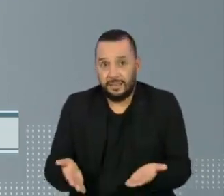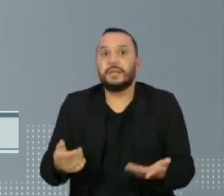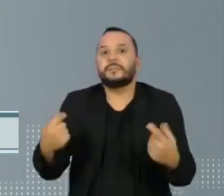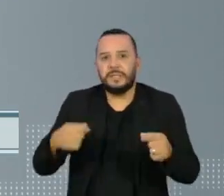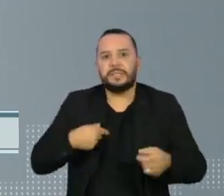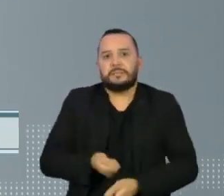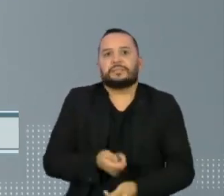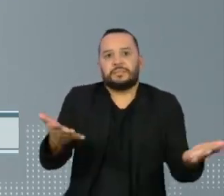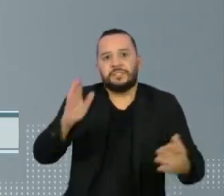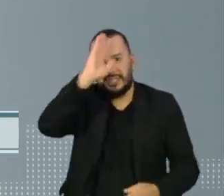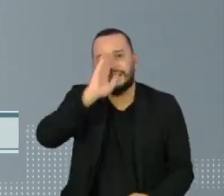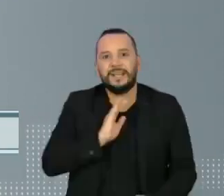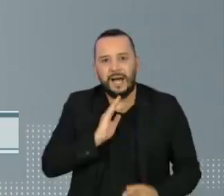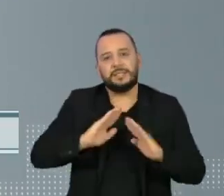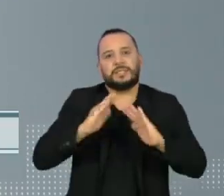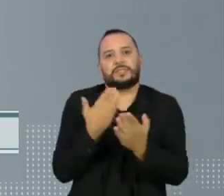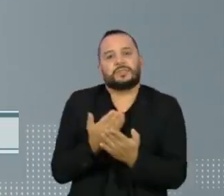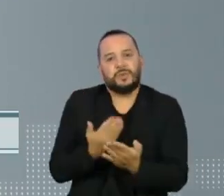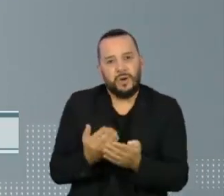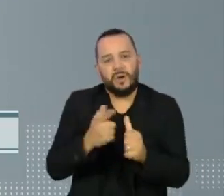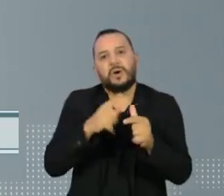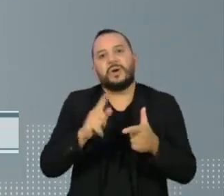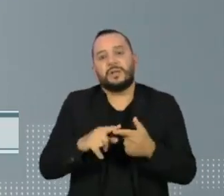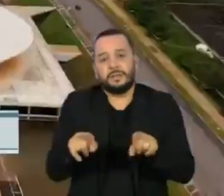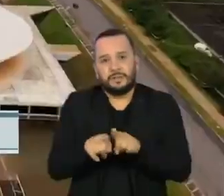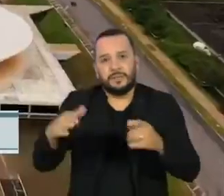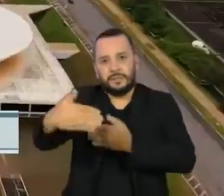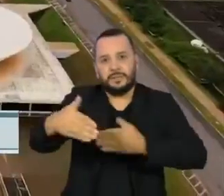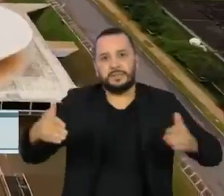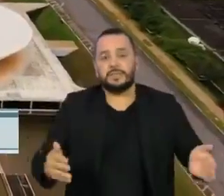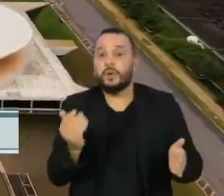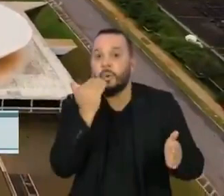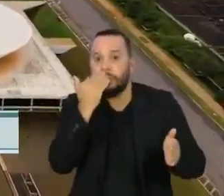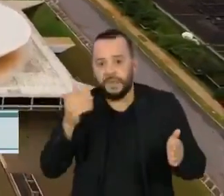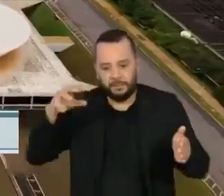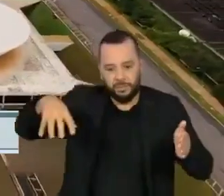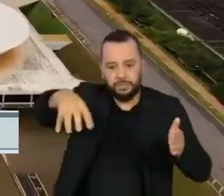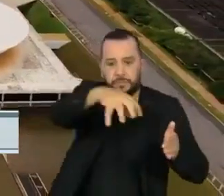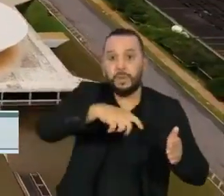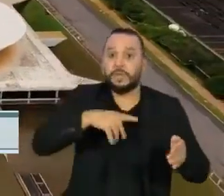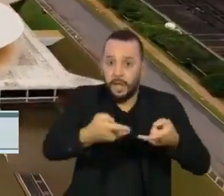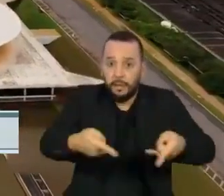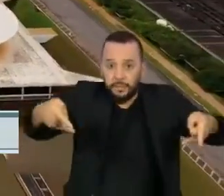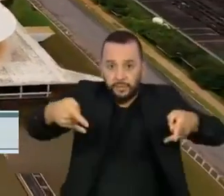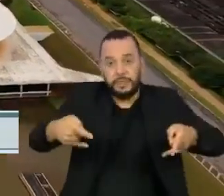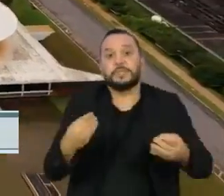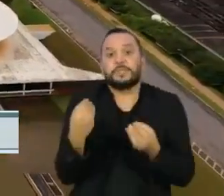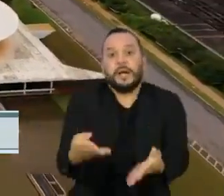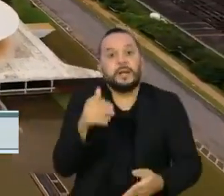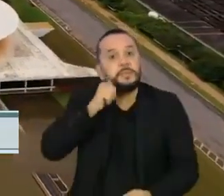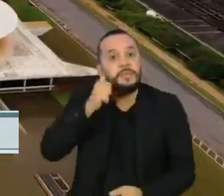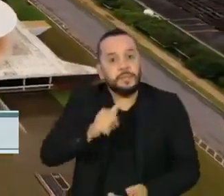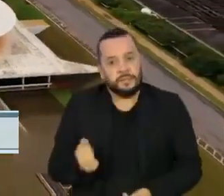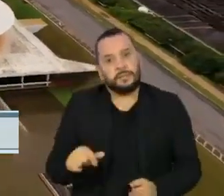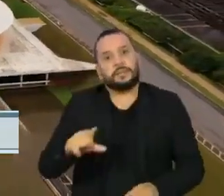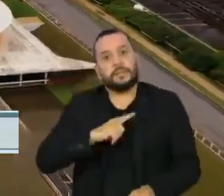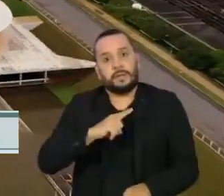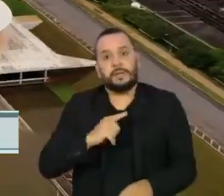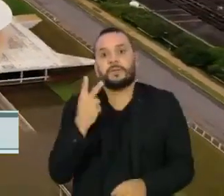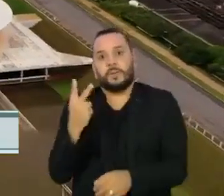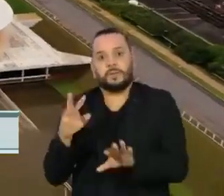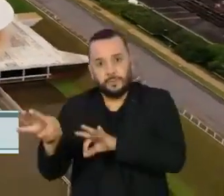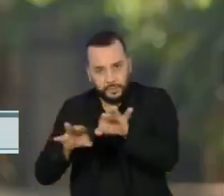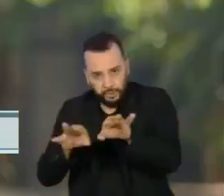gratuita de absorventes nas escolas e nas cestas básicas. Dois projetos para combater a pobreza menstrual aguardam